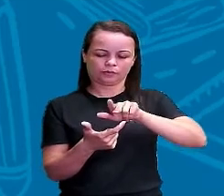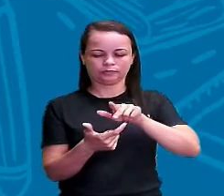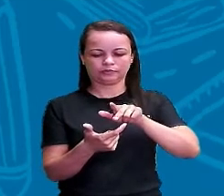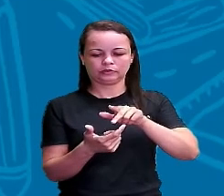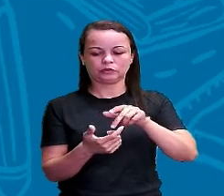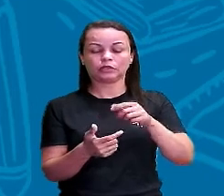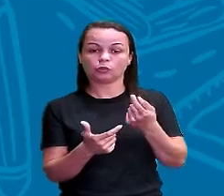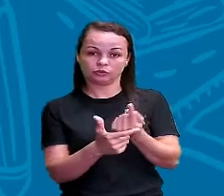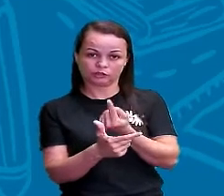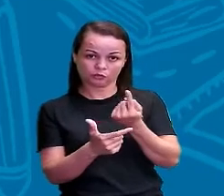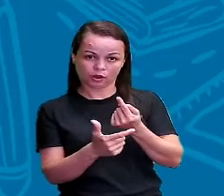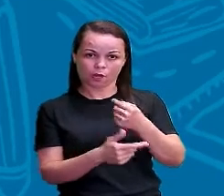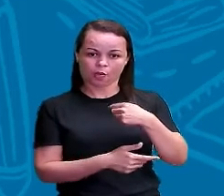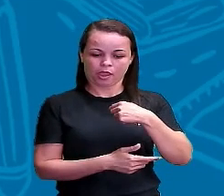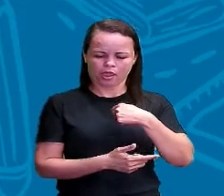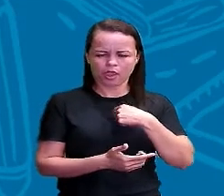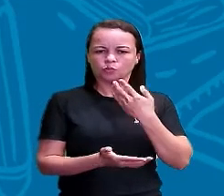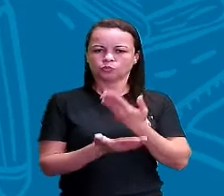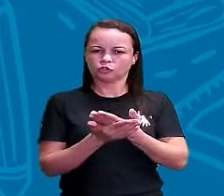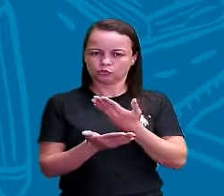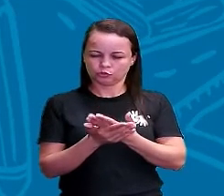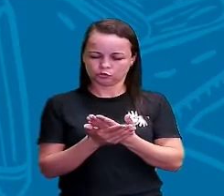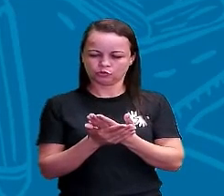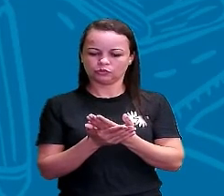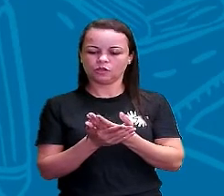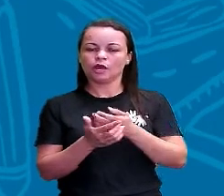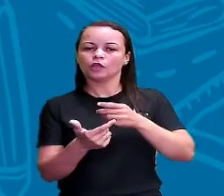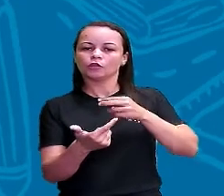eu estudo. Plural, nós estudamos.